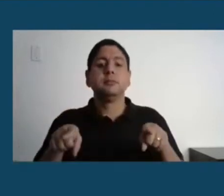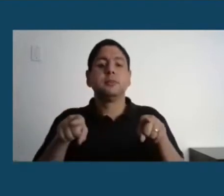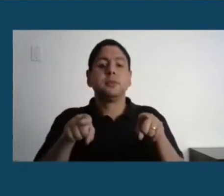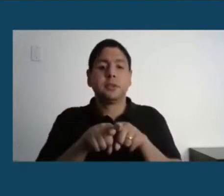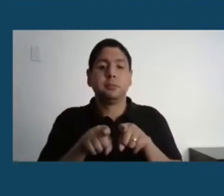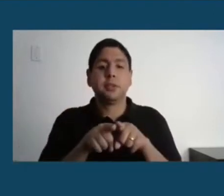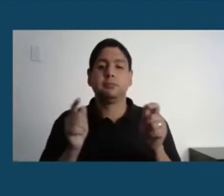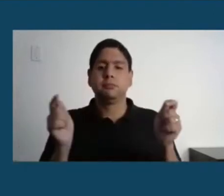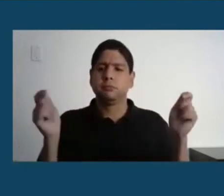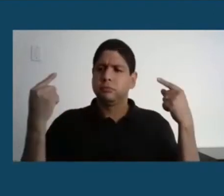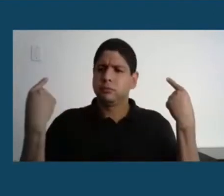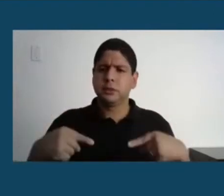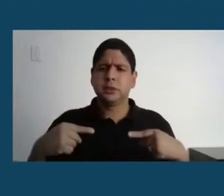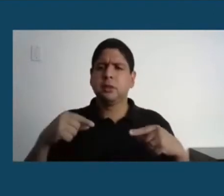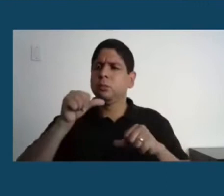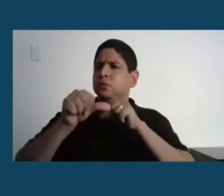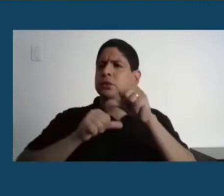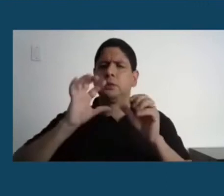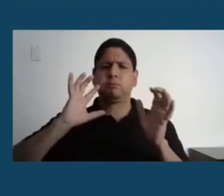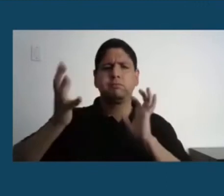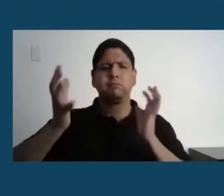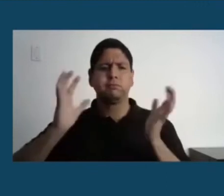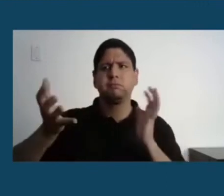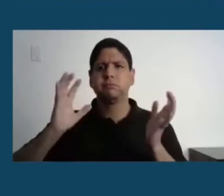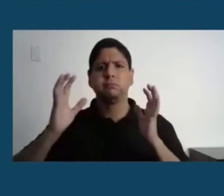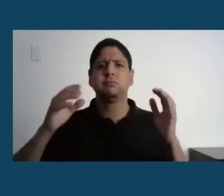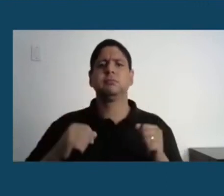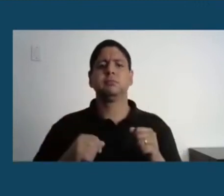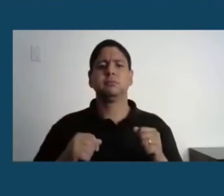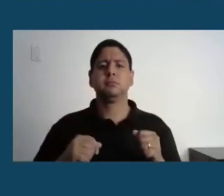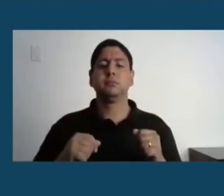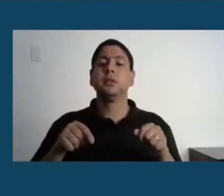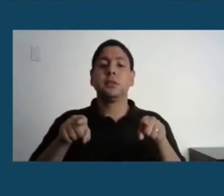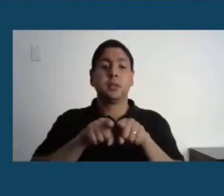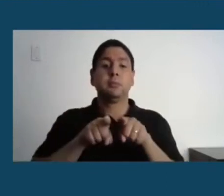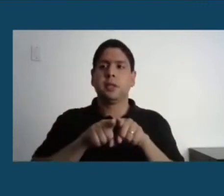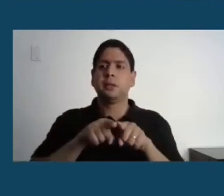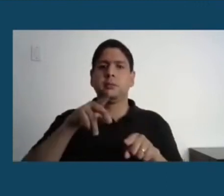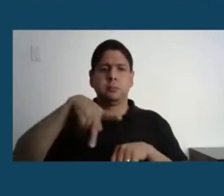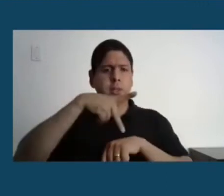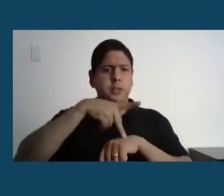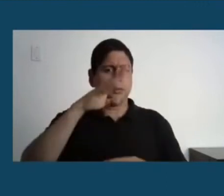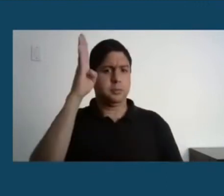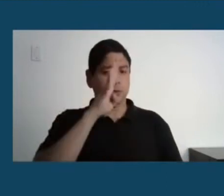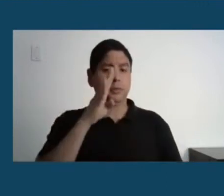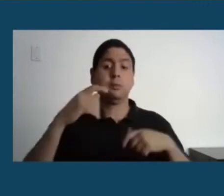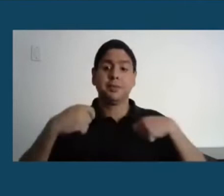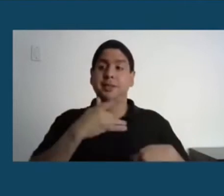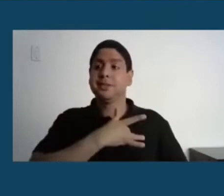climáticas, vivermos e deixarmos um país mais saudável para os nossos